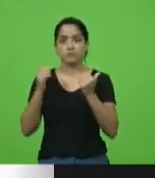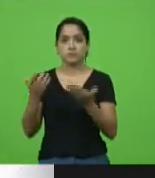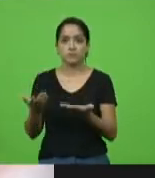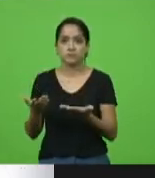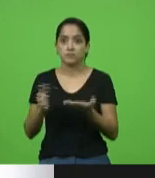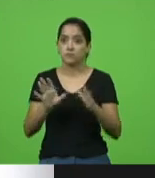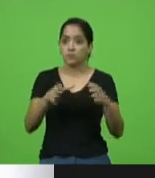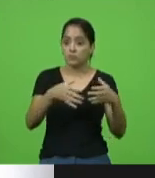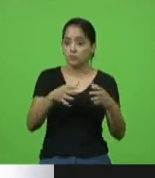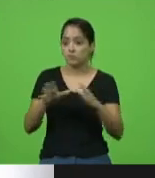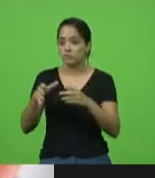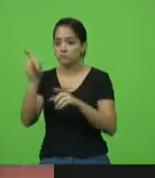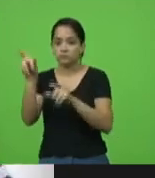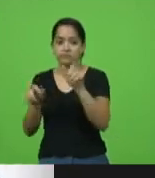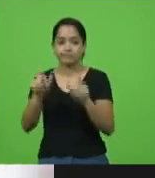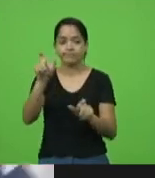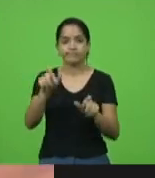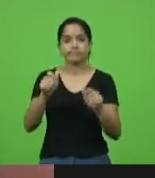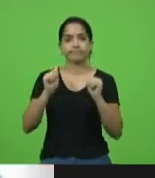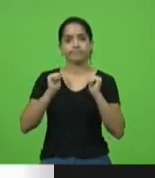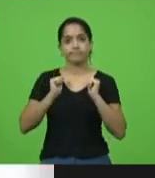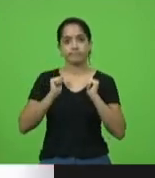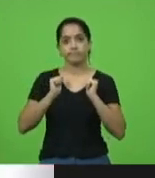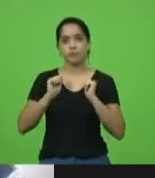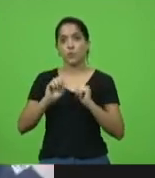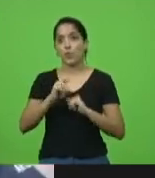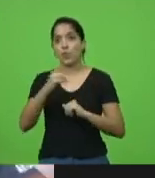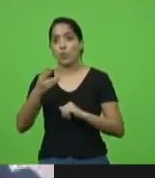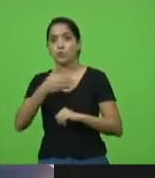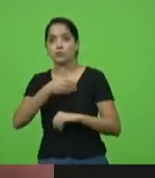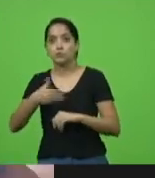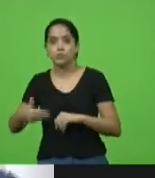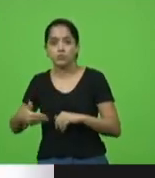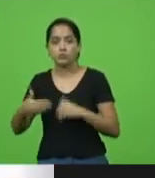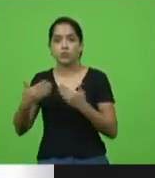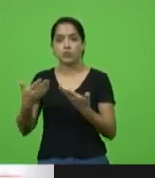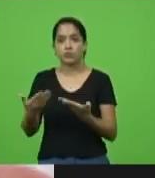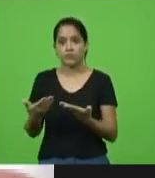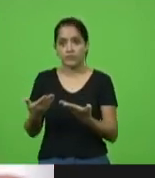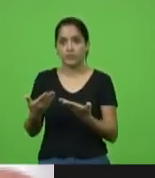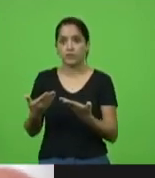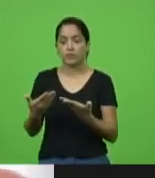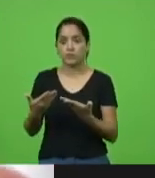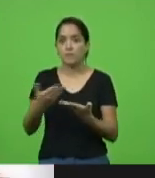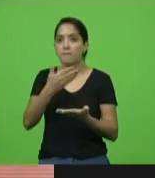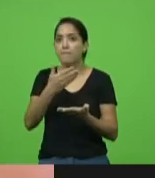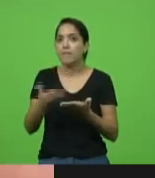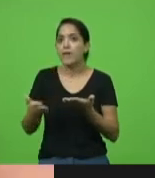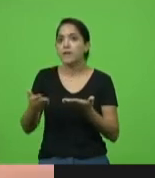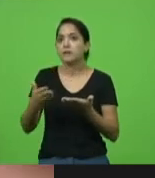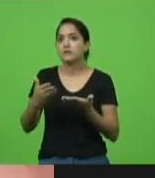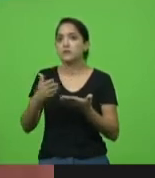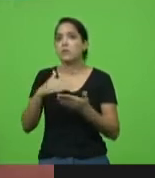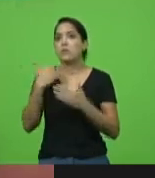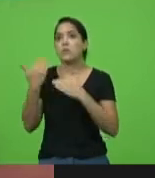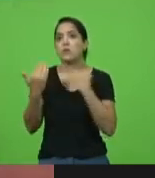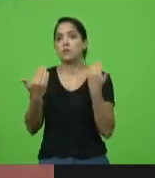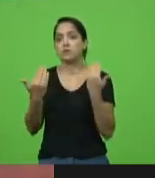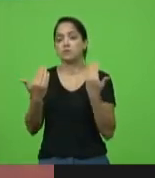parte de cidadãos e cidadãs ou de agentes políticos, as pessoas percam a vida. Isso é